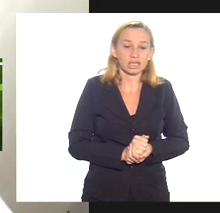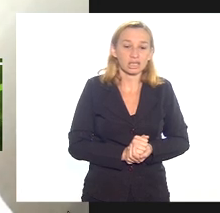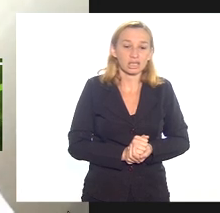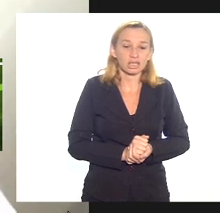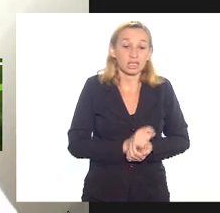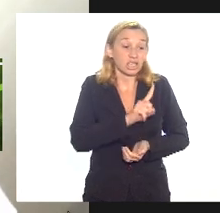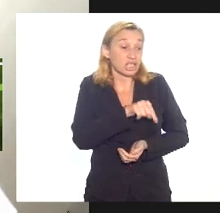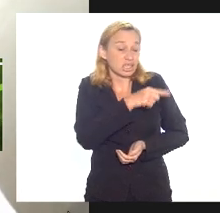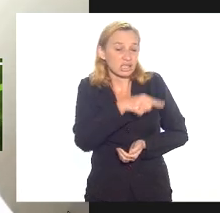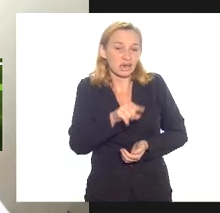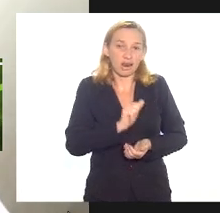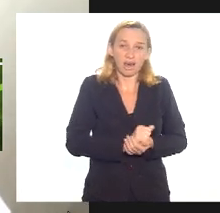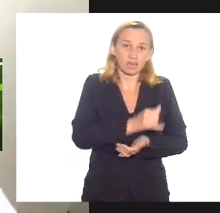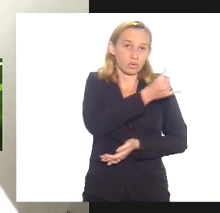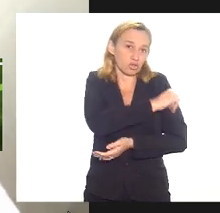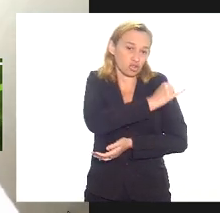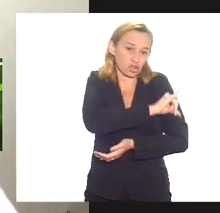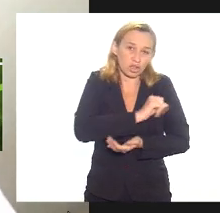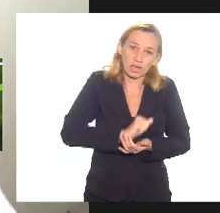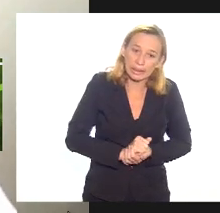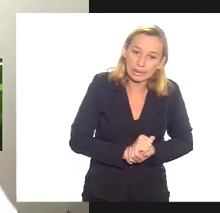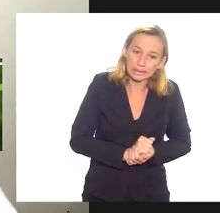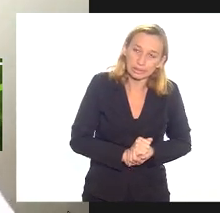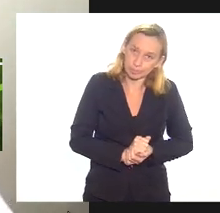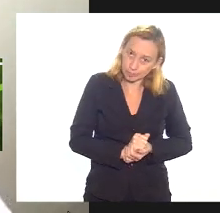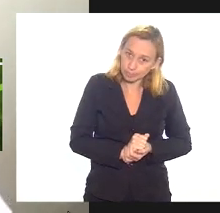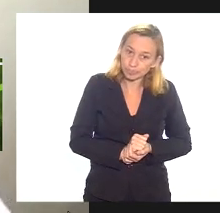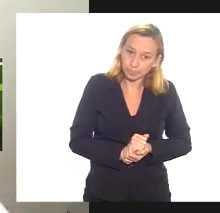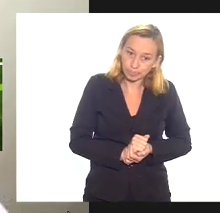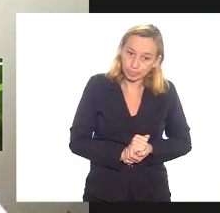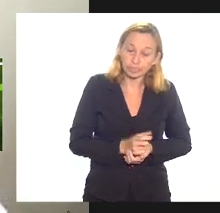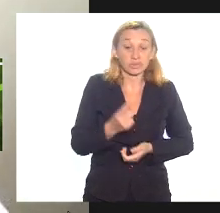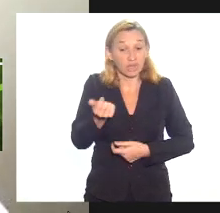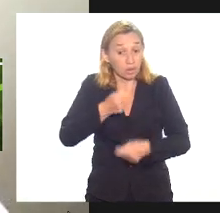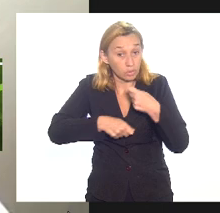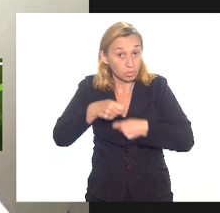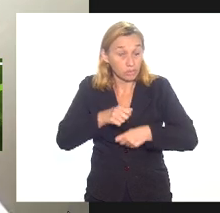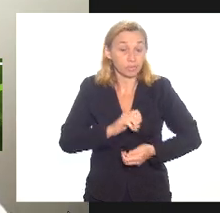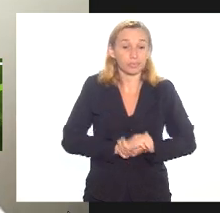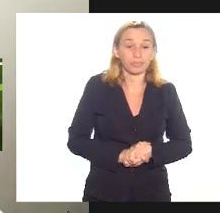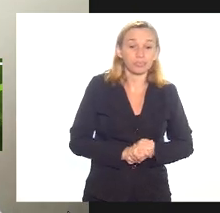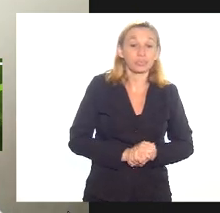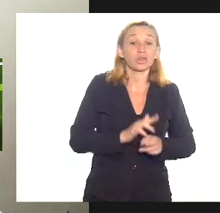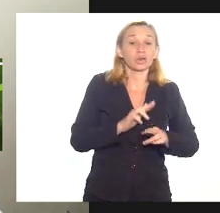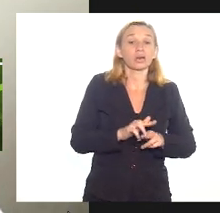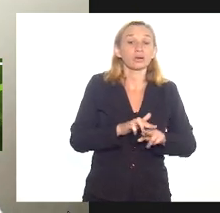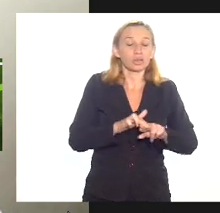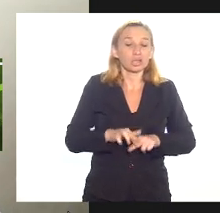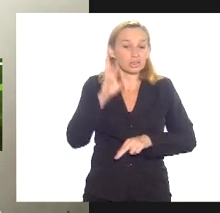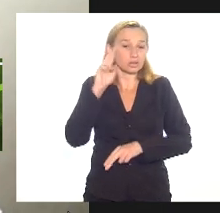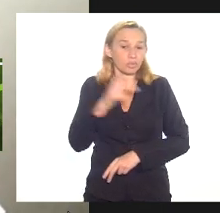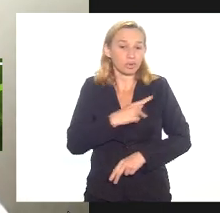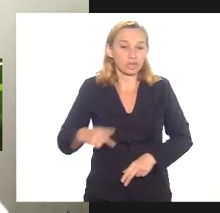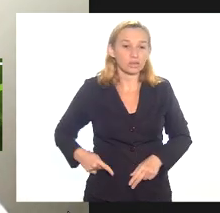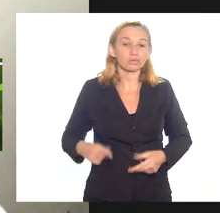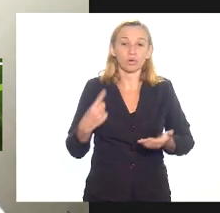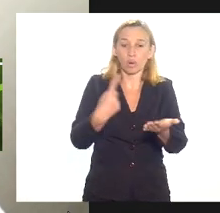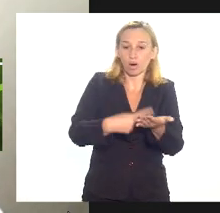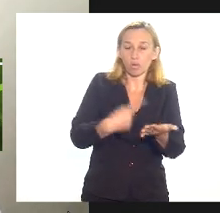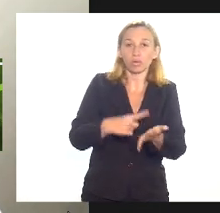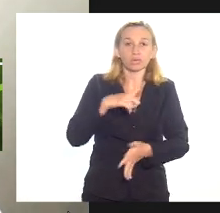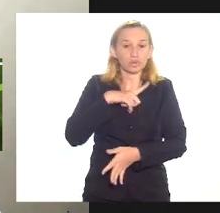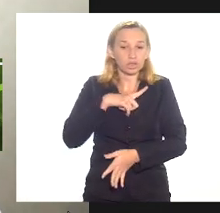seja inviabilizado fiscalmente e economicamente e para isso senhor presidente tenho muito acordo